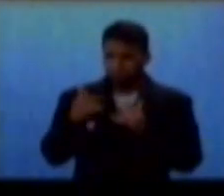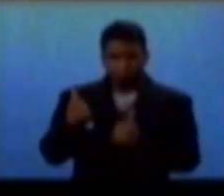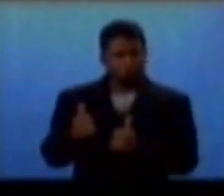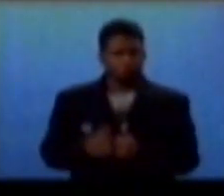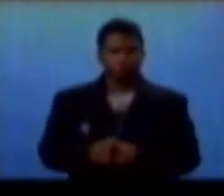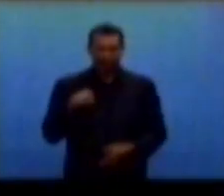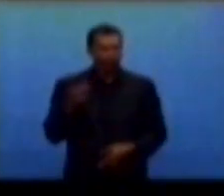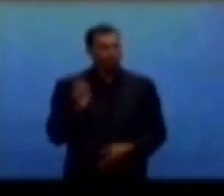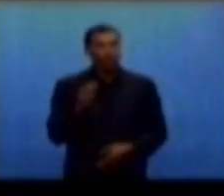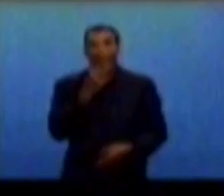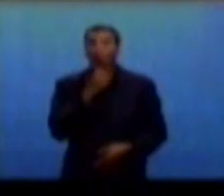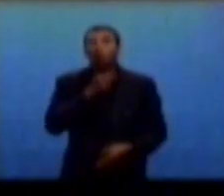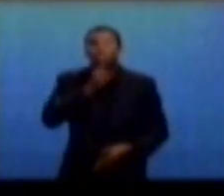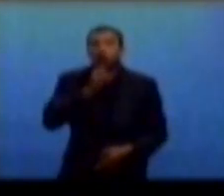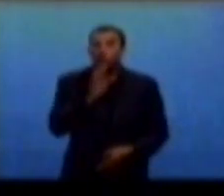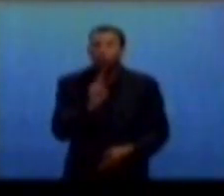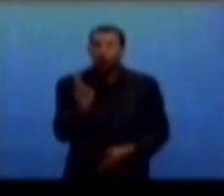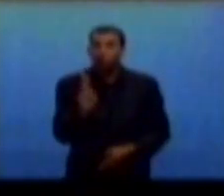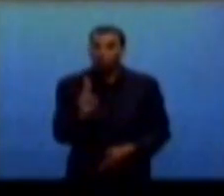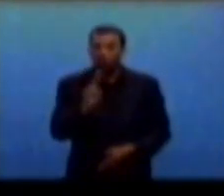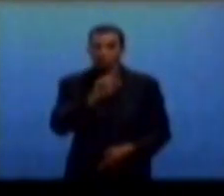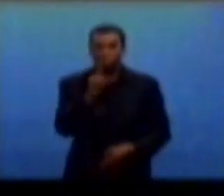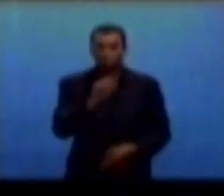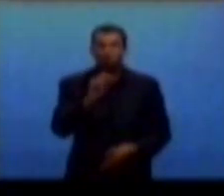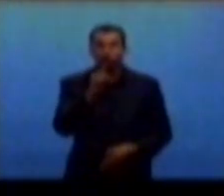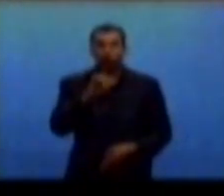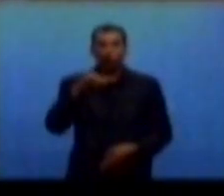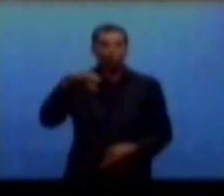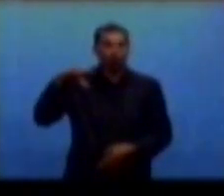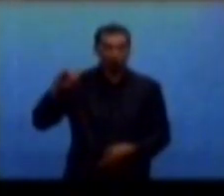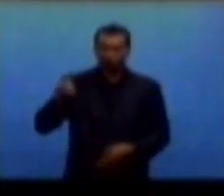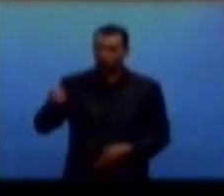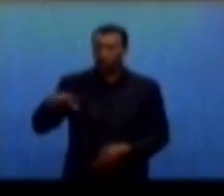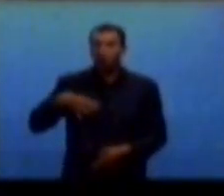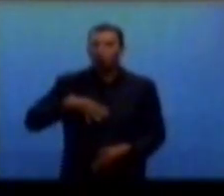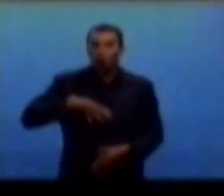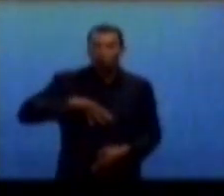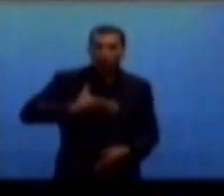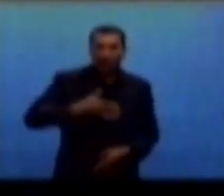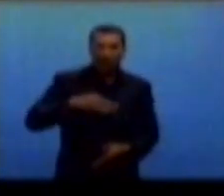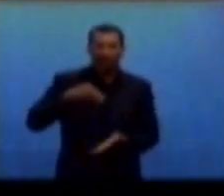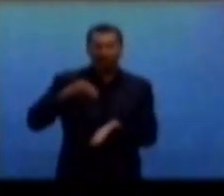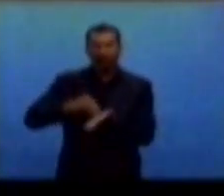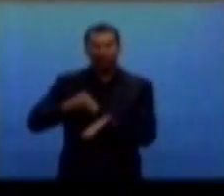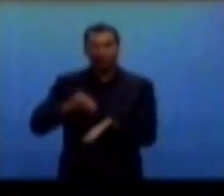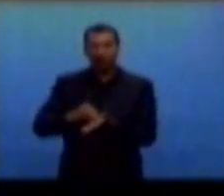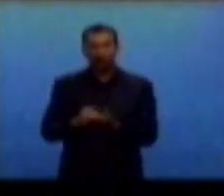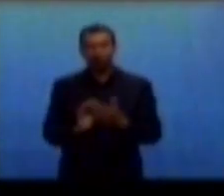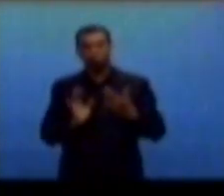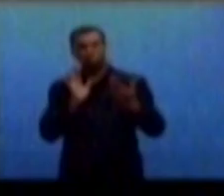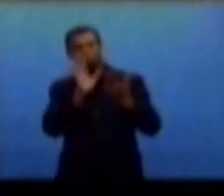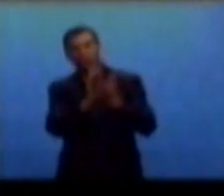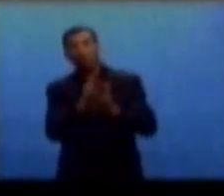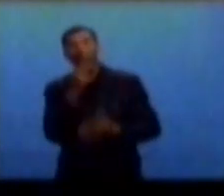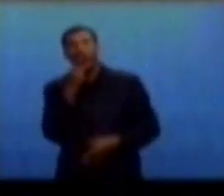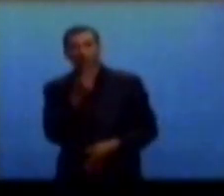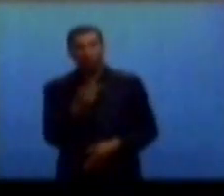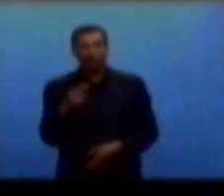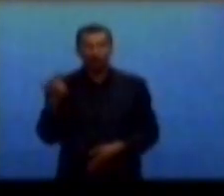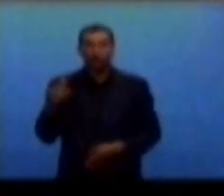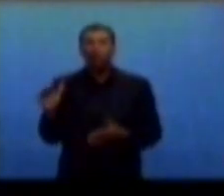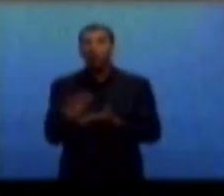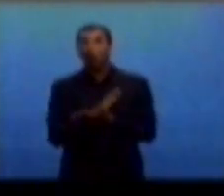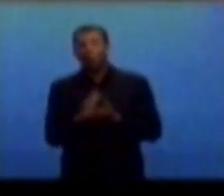é excelente. V. Exª não tem tido a coragem de fazer um enfrentamento a setores da